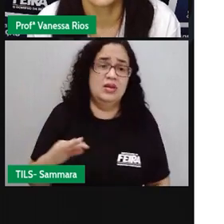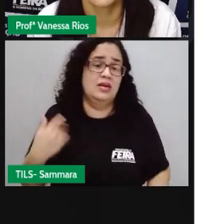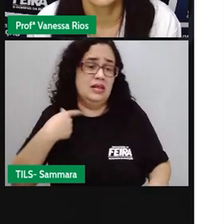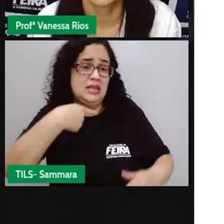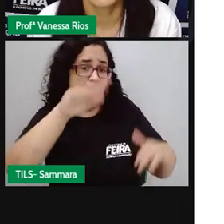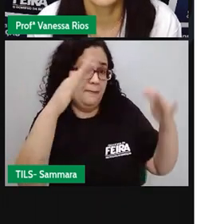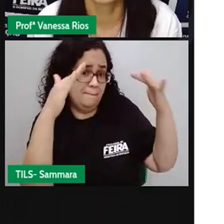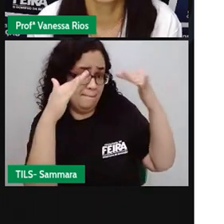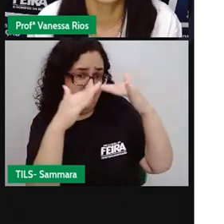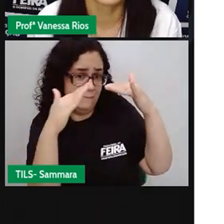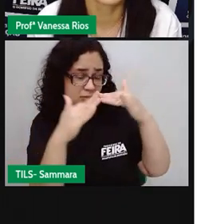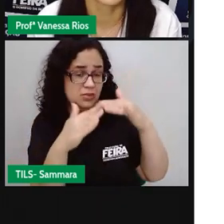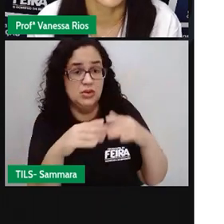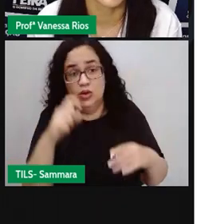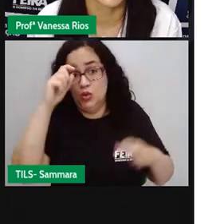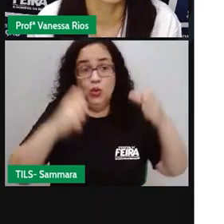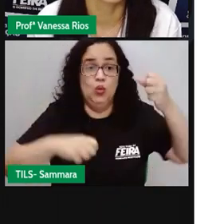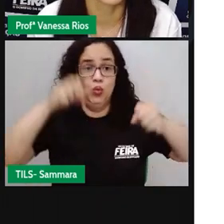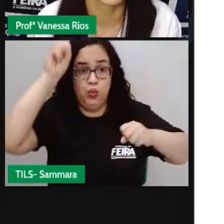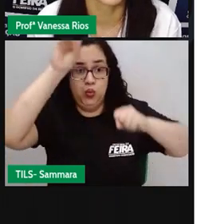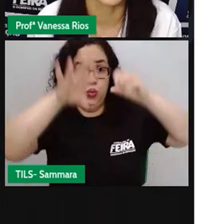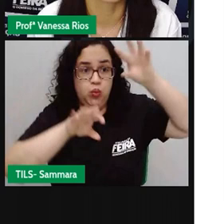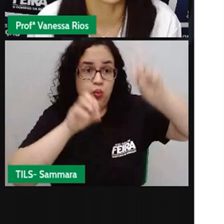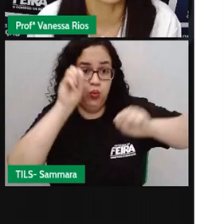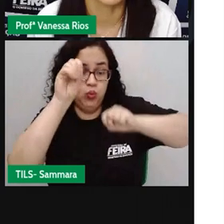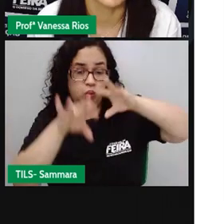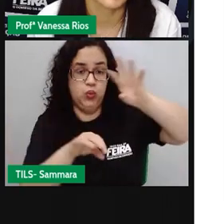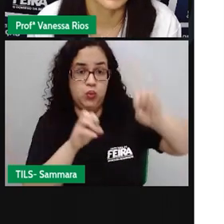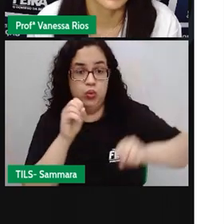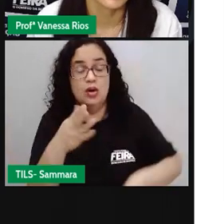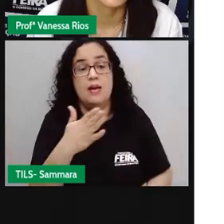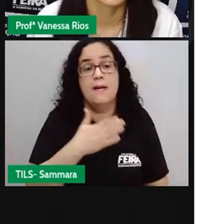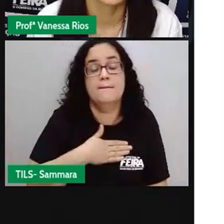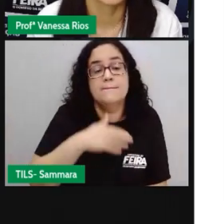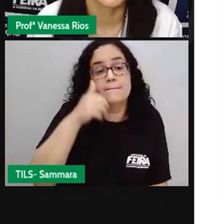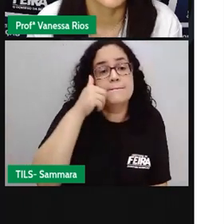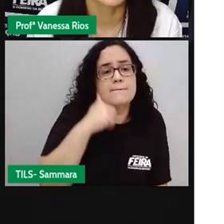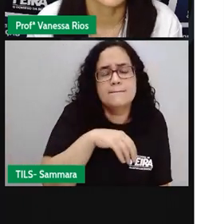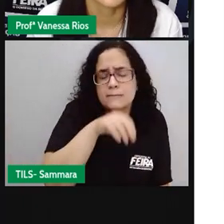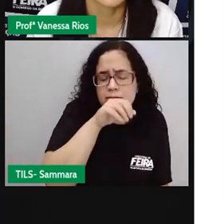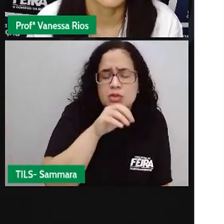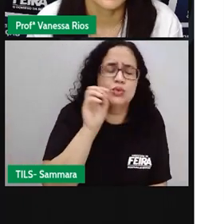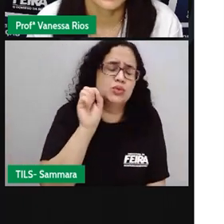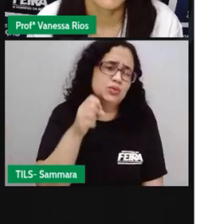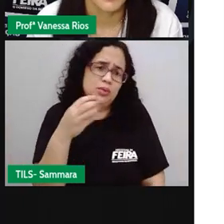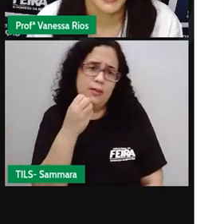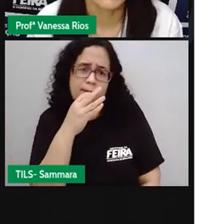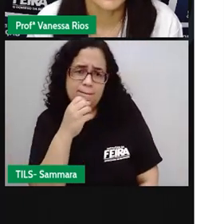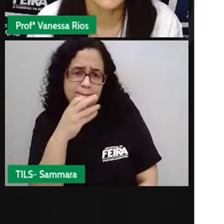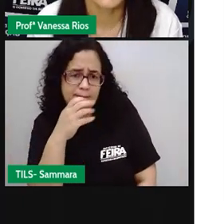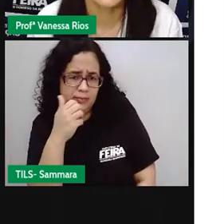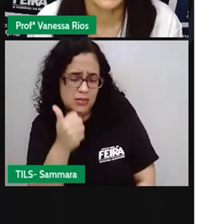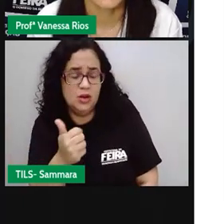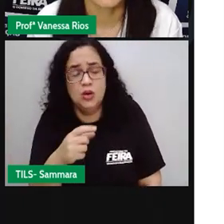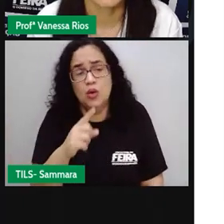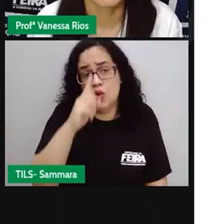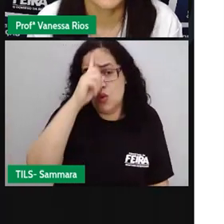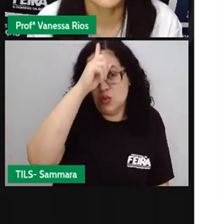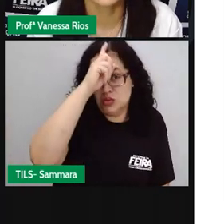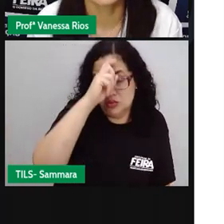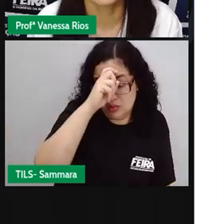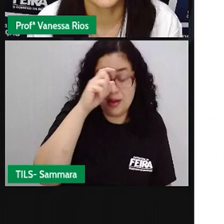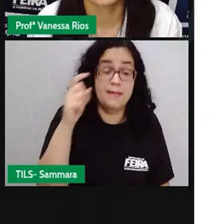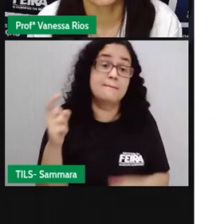casa. Na ambulância, a mulher, a minha mãe. Tudo bem, me, para o hospital.